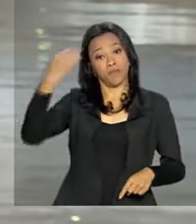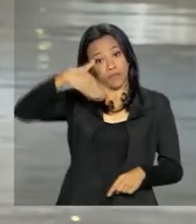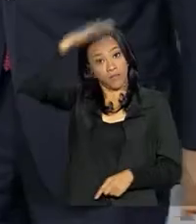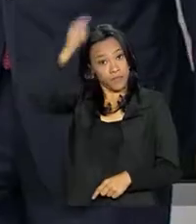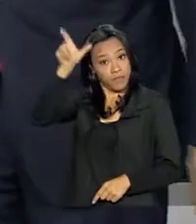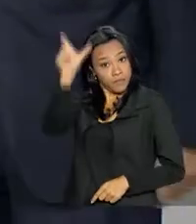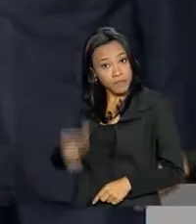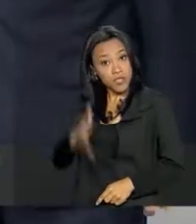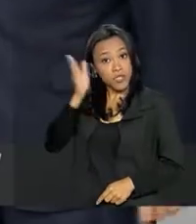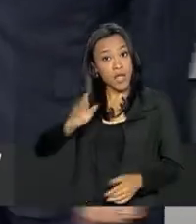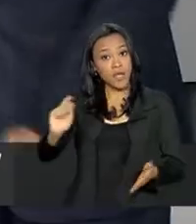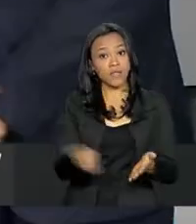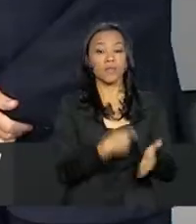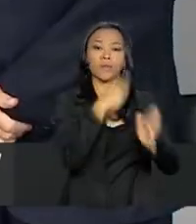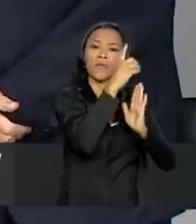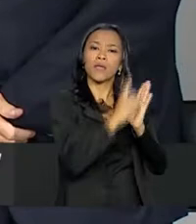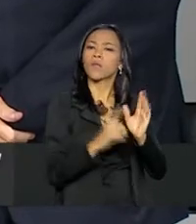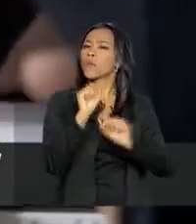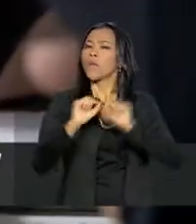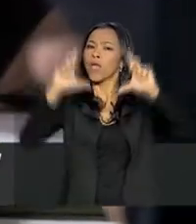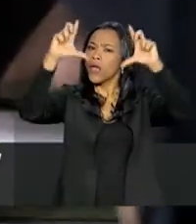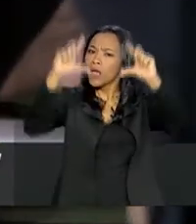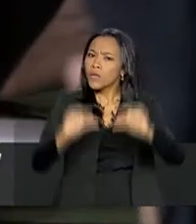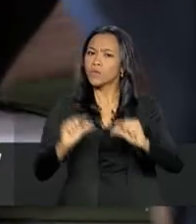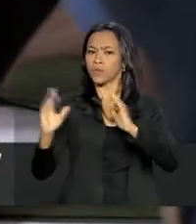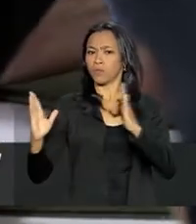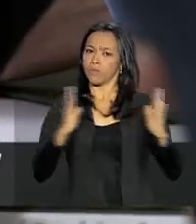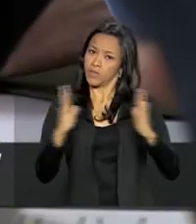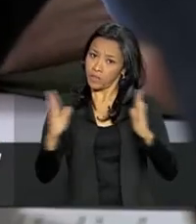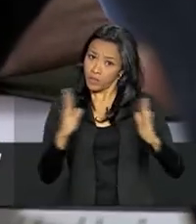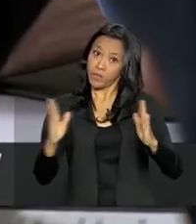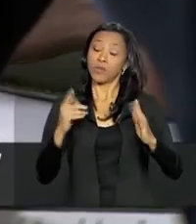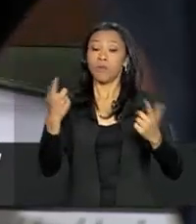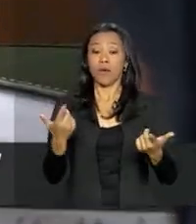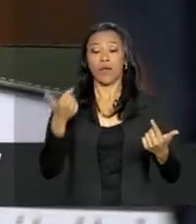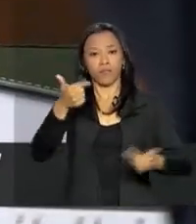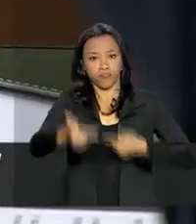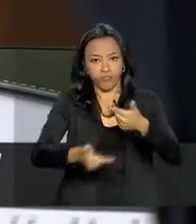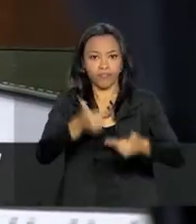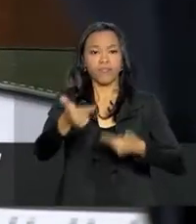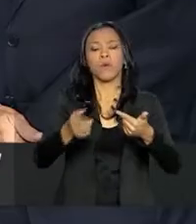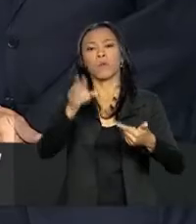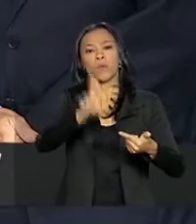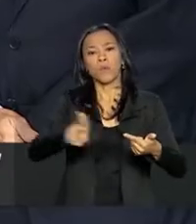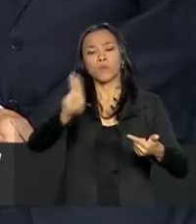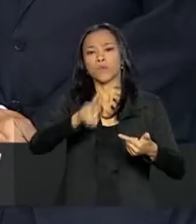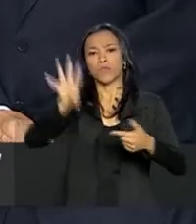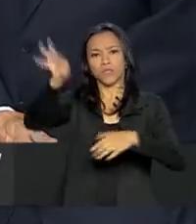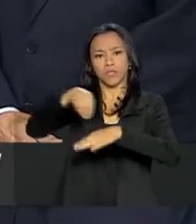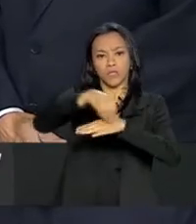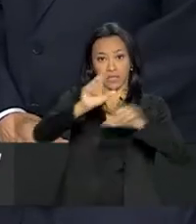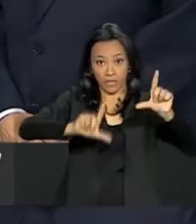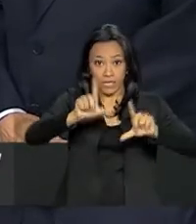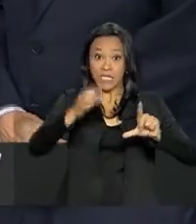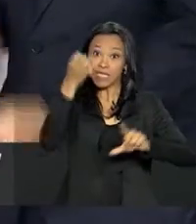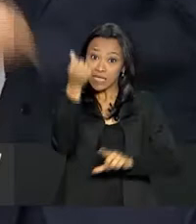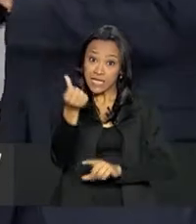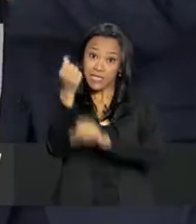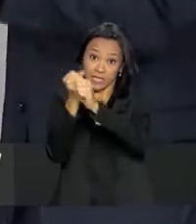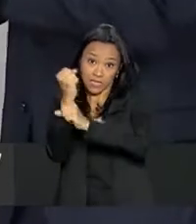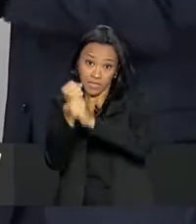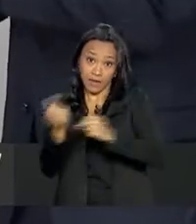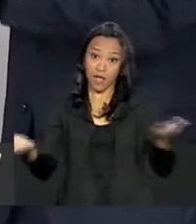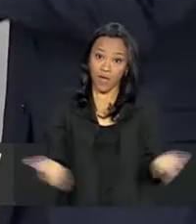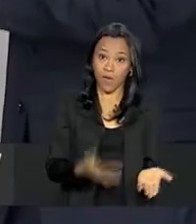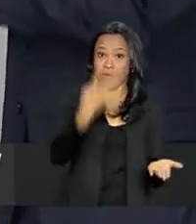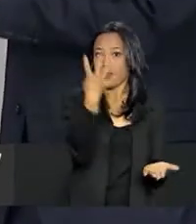decreto que vai reduzir o prazo para a concessão de serviços de retransmissão de TV de seis anos para quatro meses.